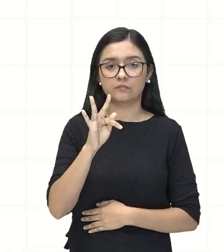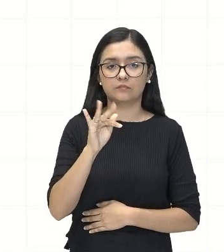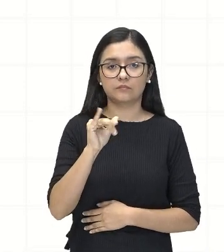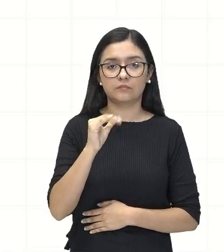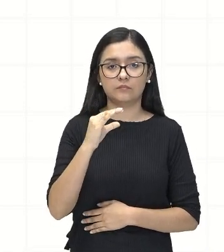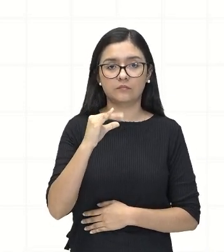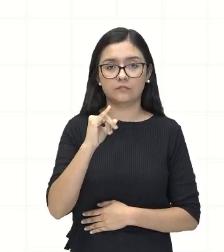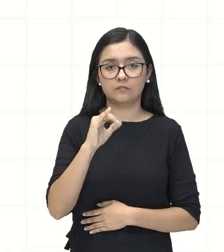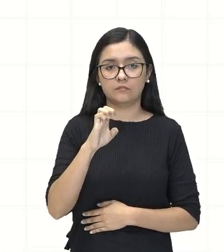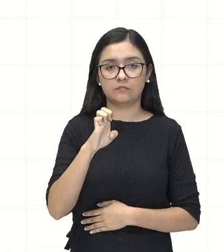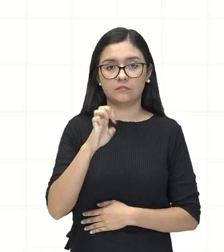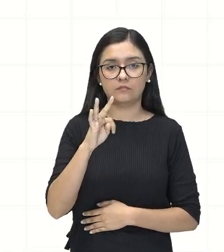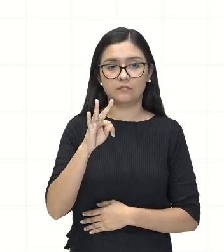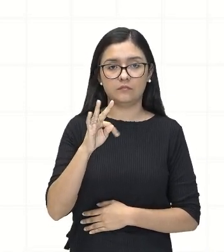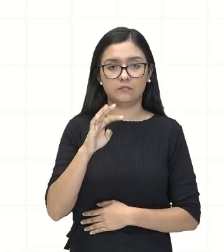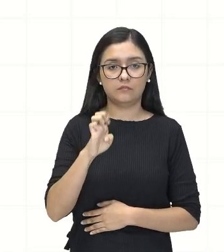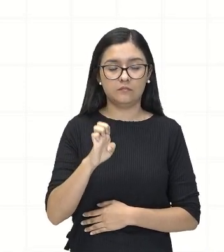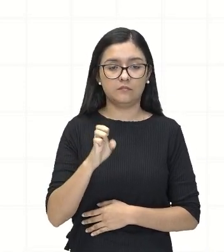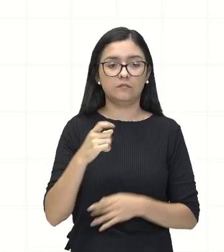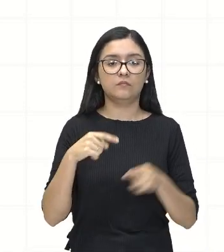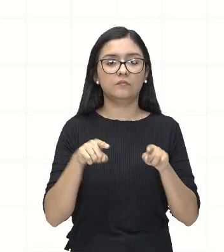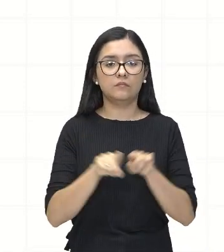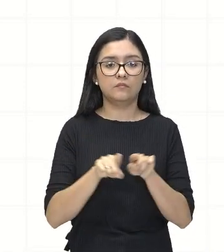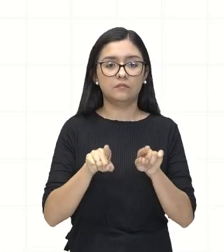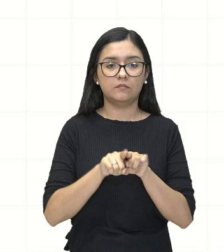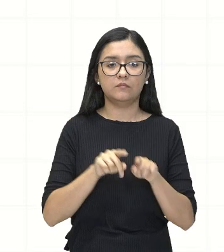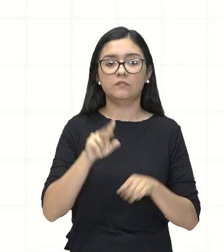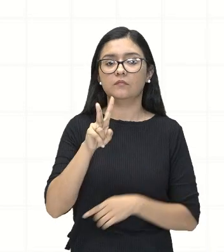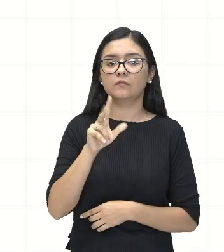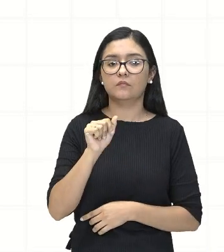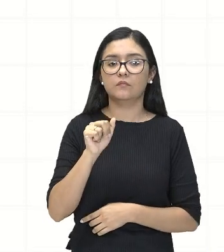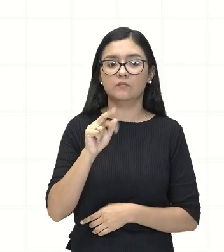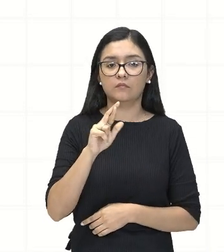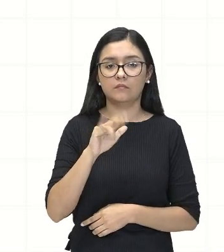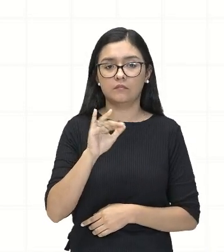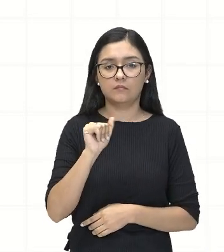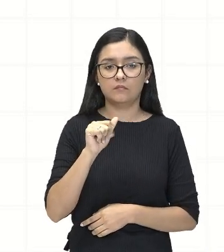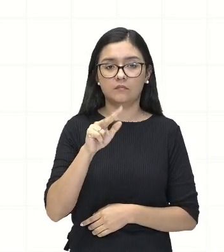E a nossa variável aqui é X.